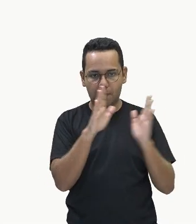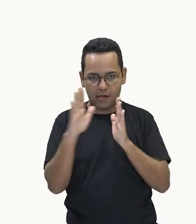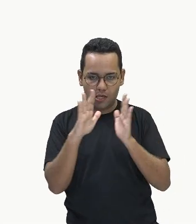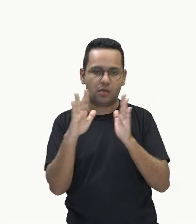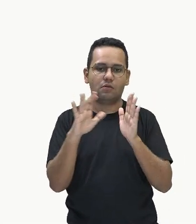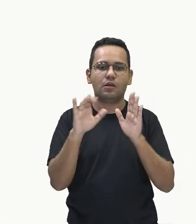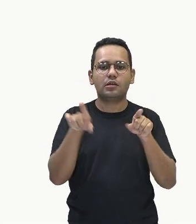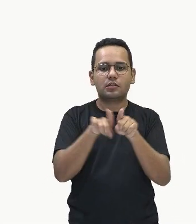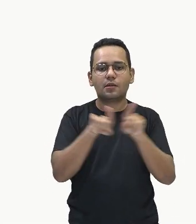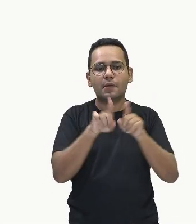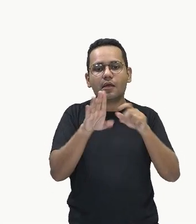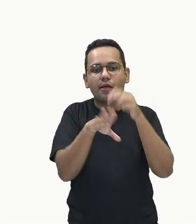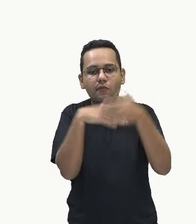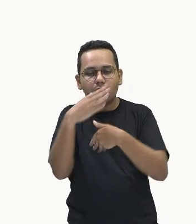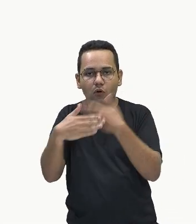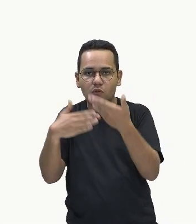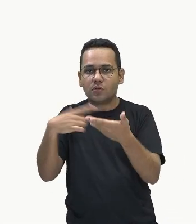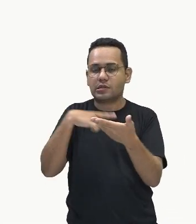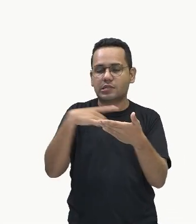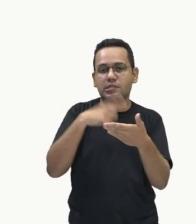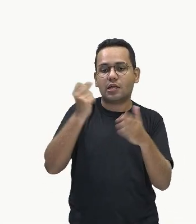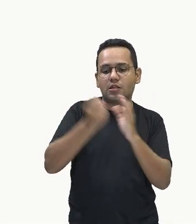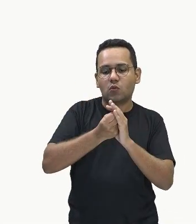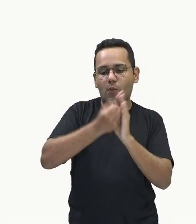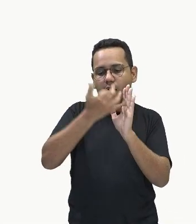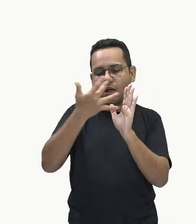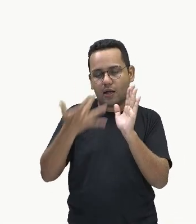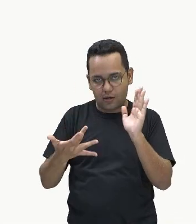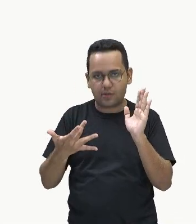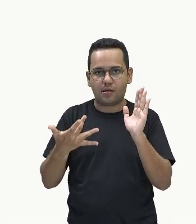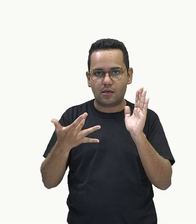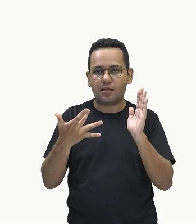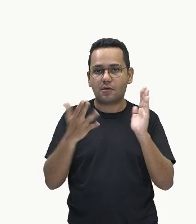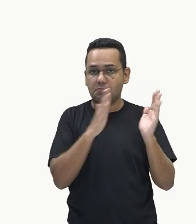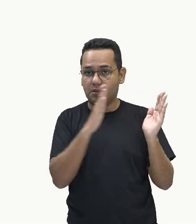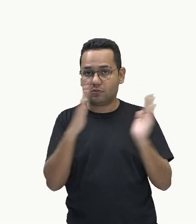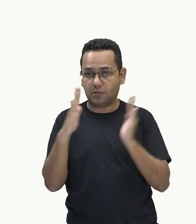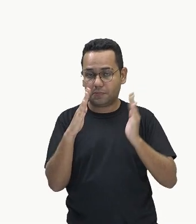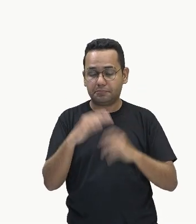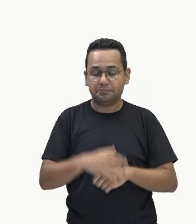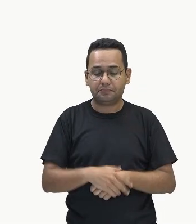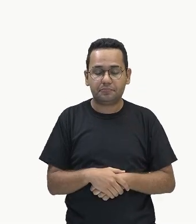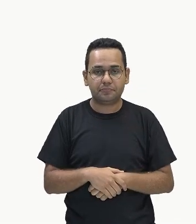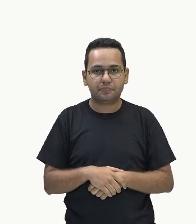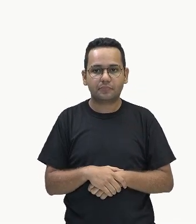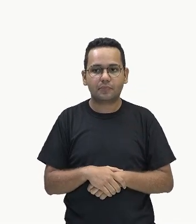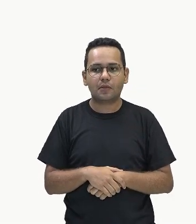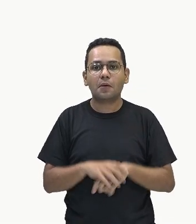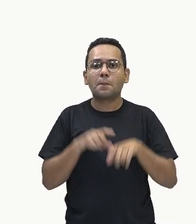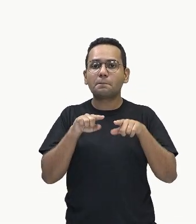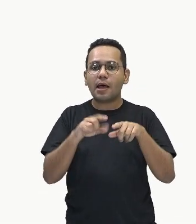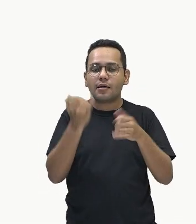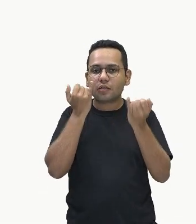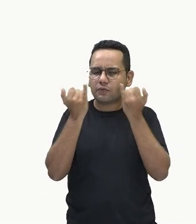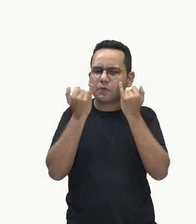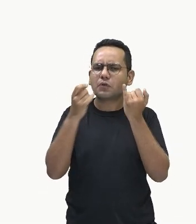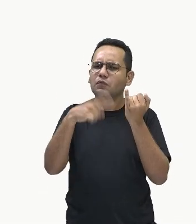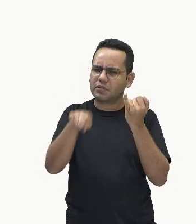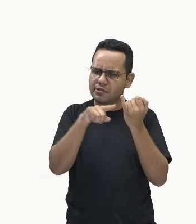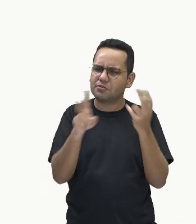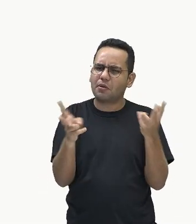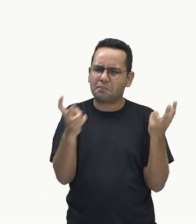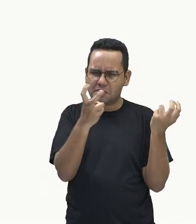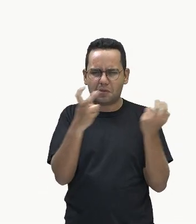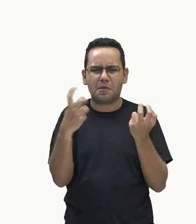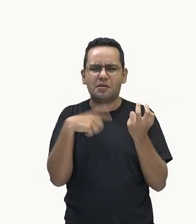variáveis ao longo do tempo. E esses gráficos, provavelmente, vocês já viram por aí, em